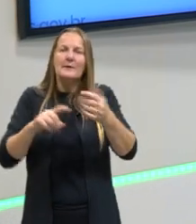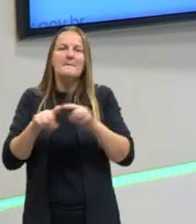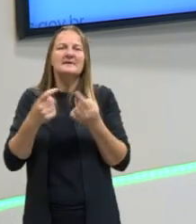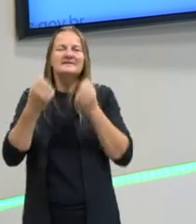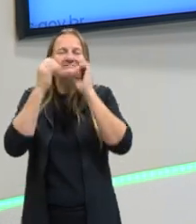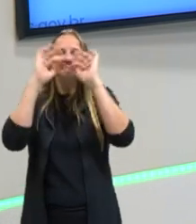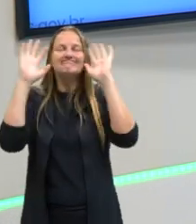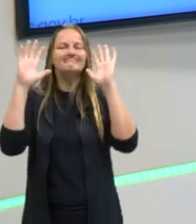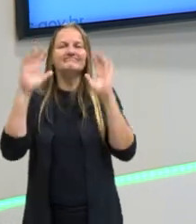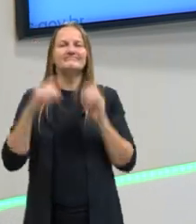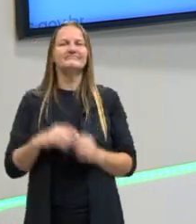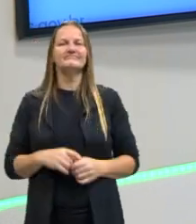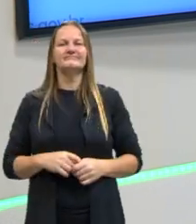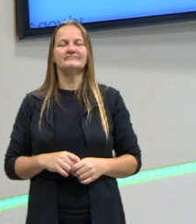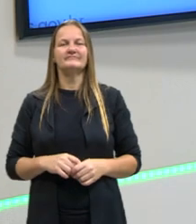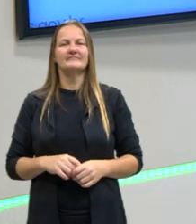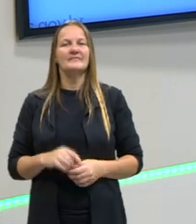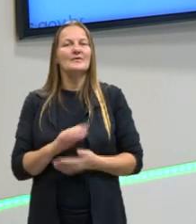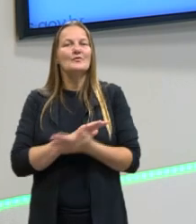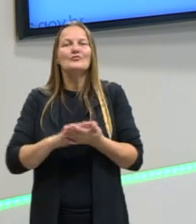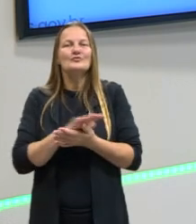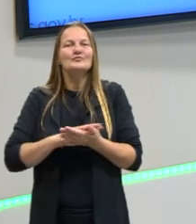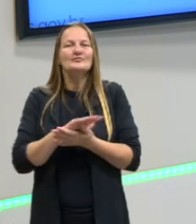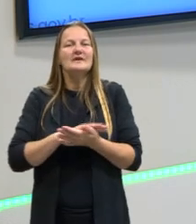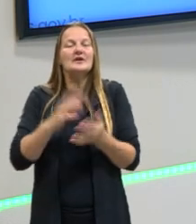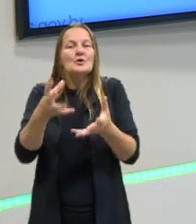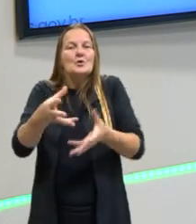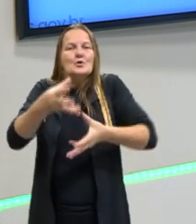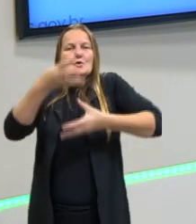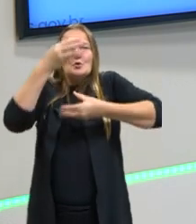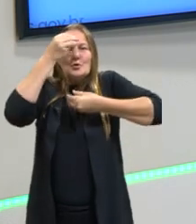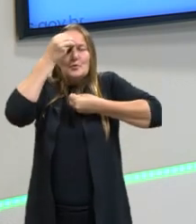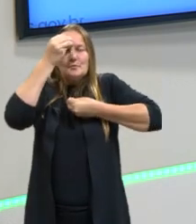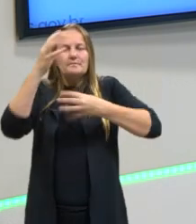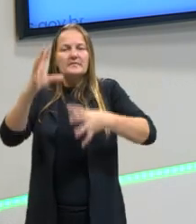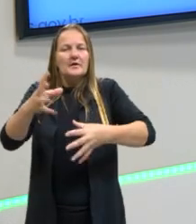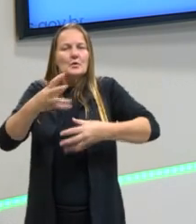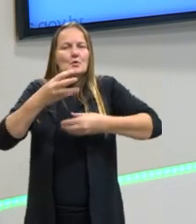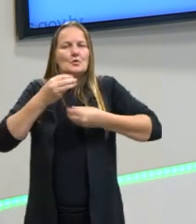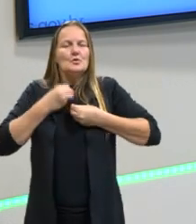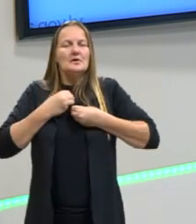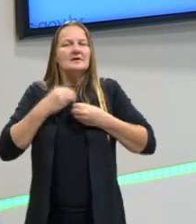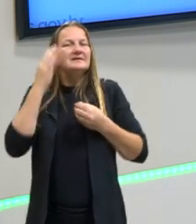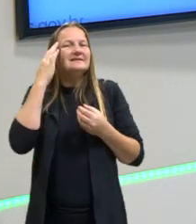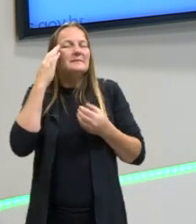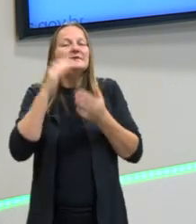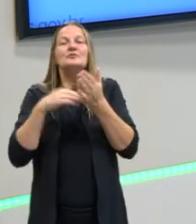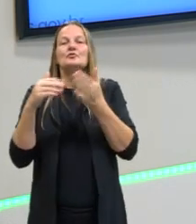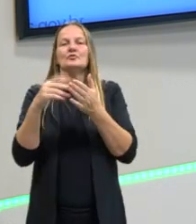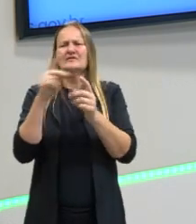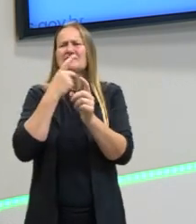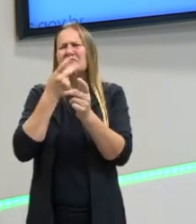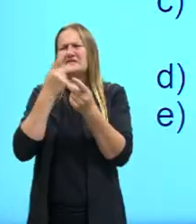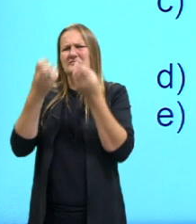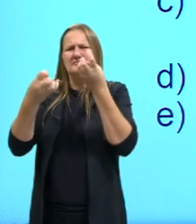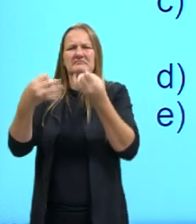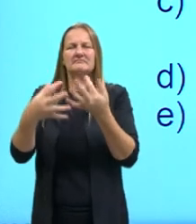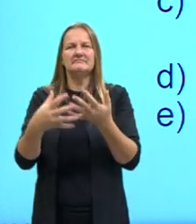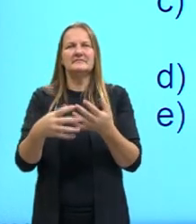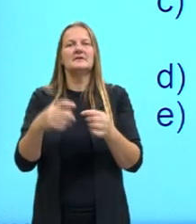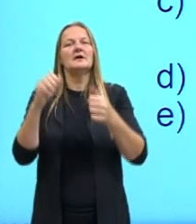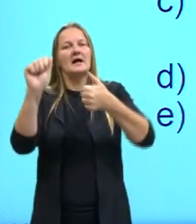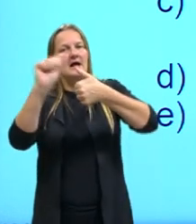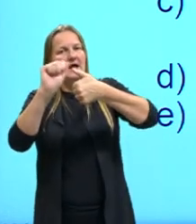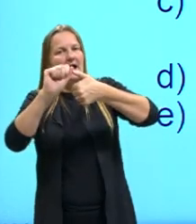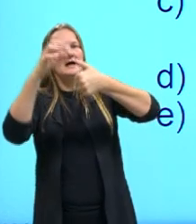a esse conhecimento a gente não consegue absorver de fato o que eles estão falando então ali seria a nossa